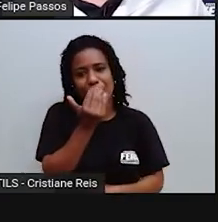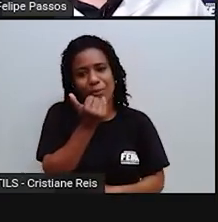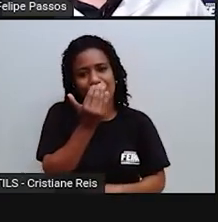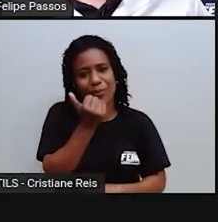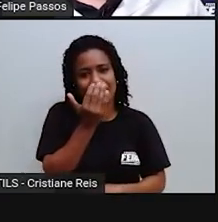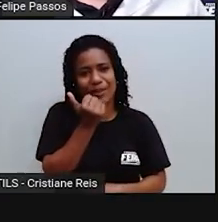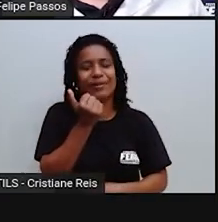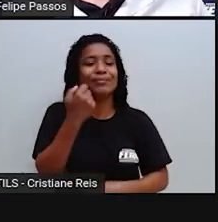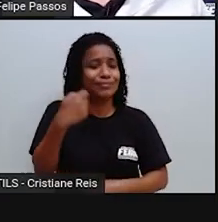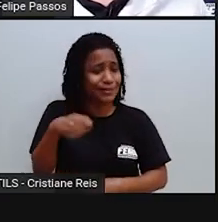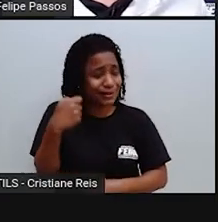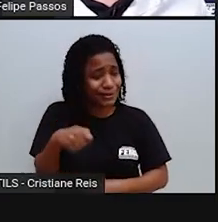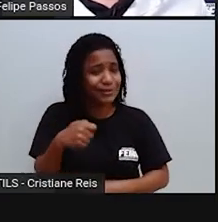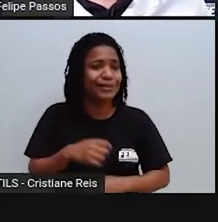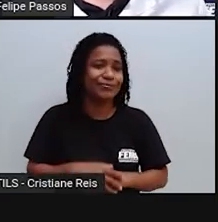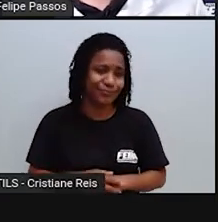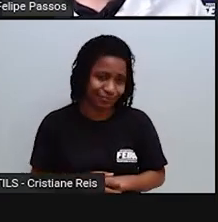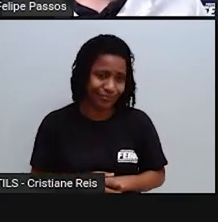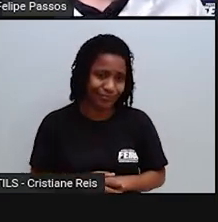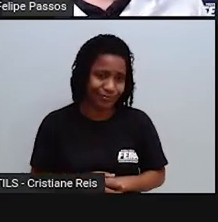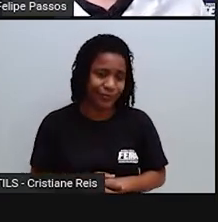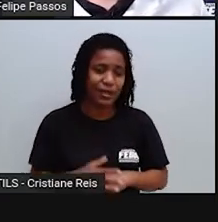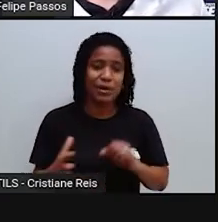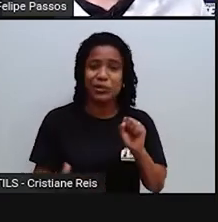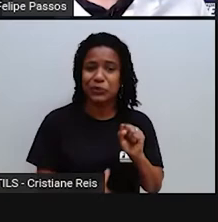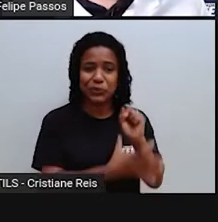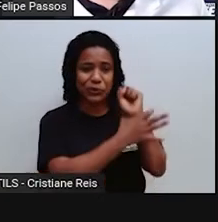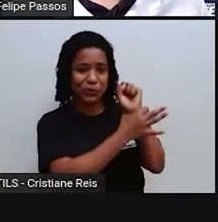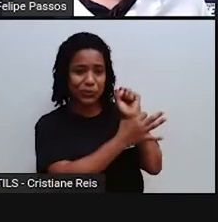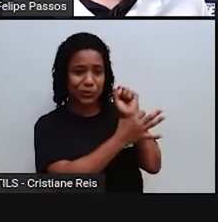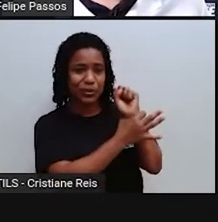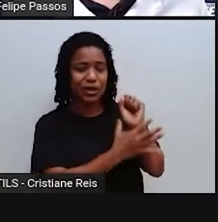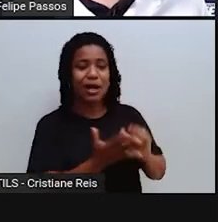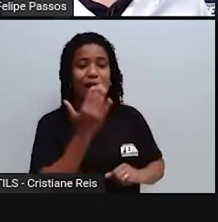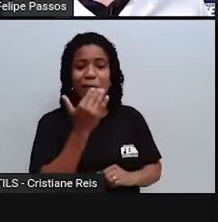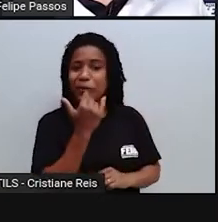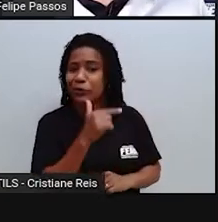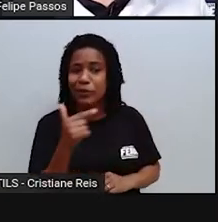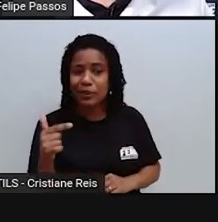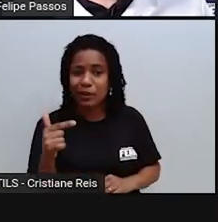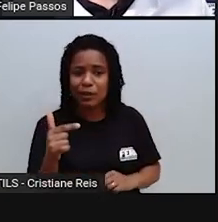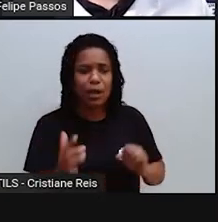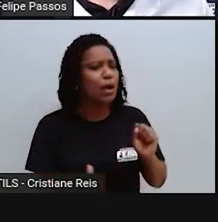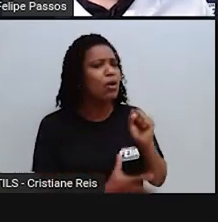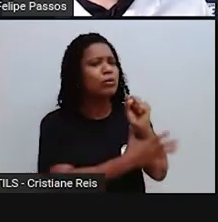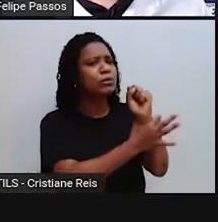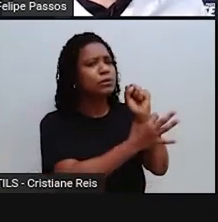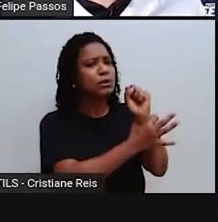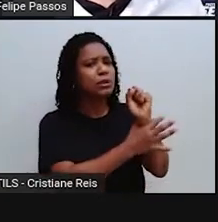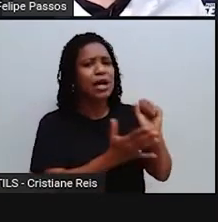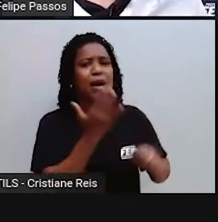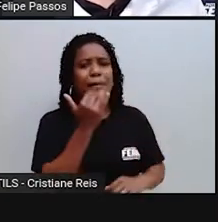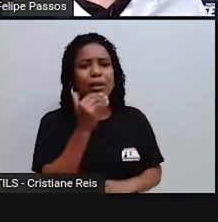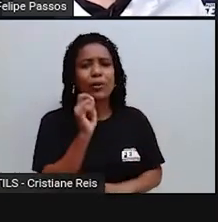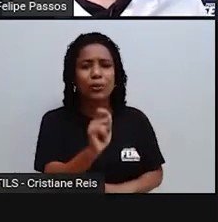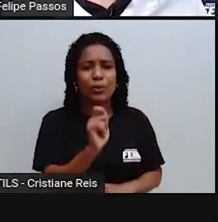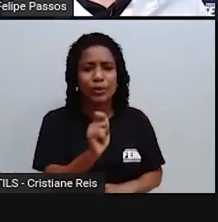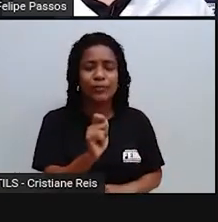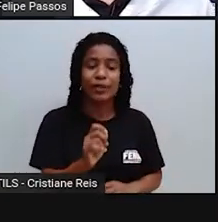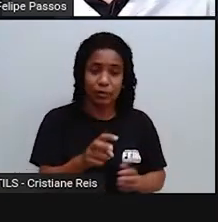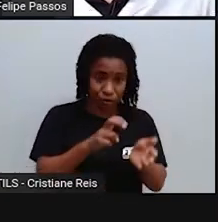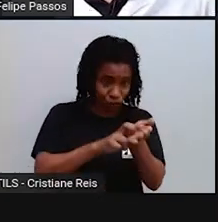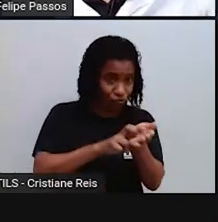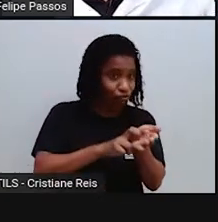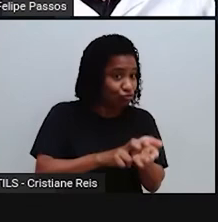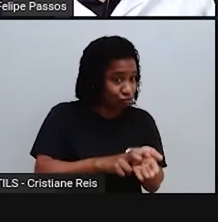estão em risco alimentar. Não existe segurança alimentar. Sabem o que significa isso? A pessoa, ela comeu ali de manhã,